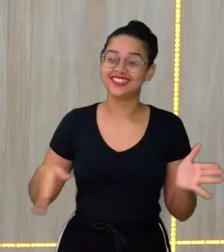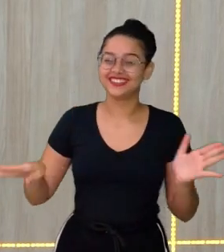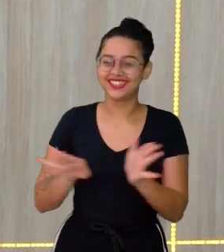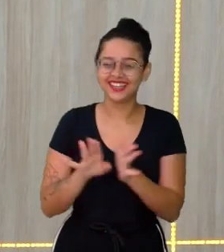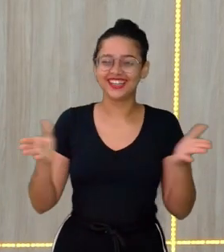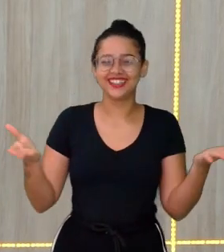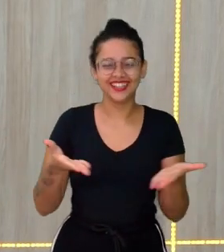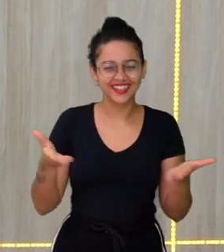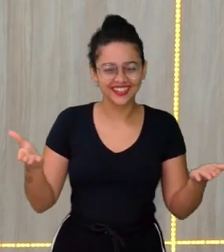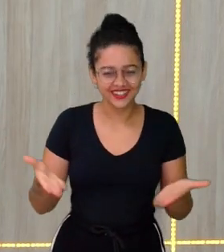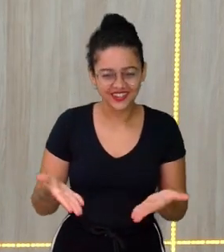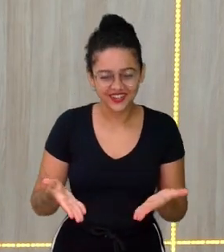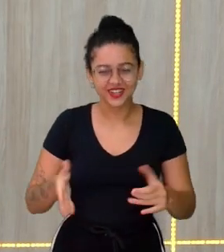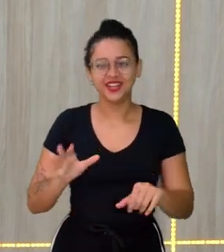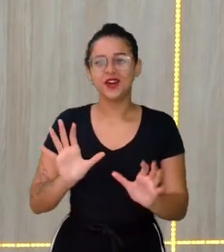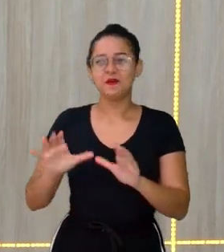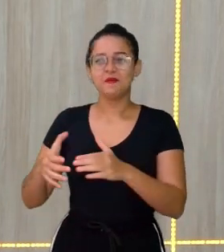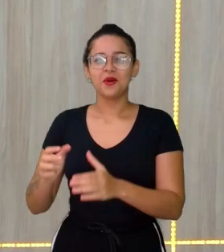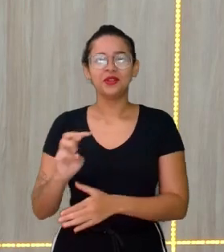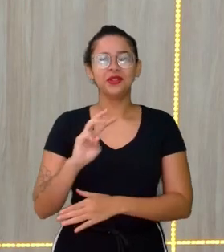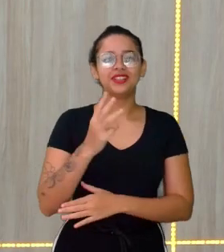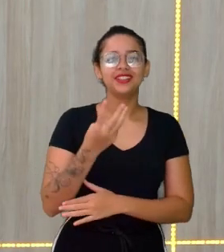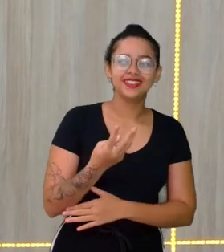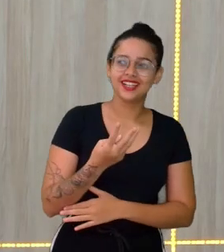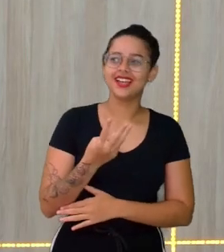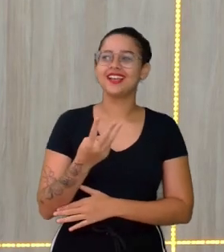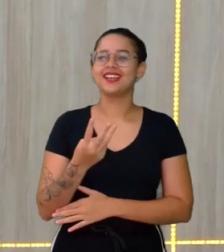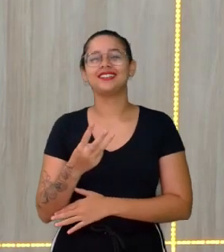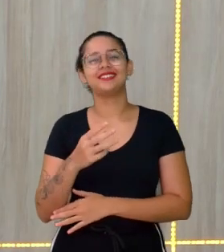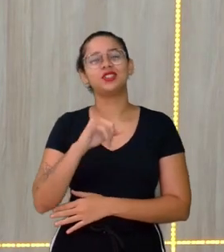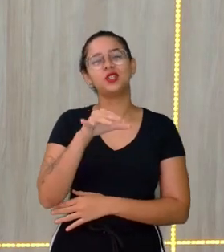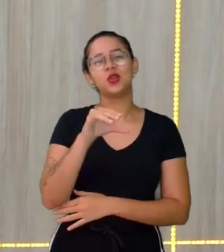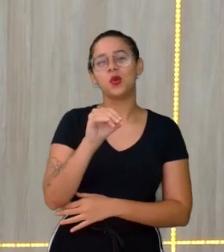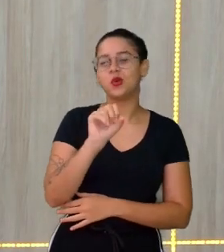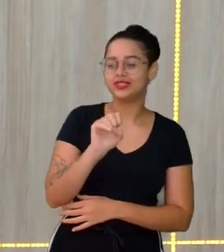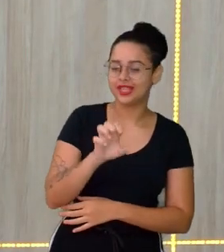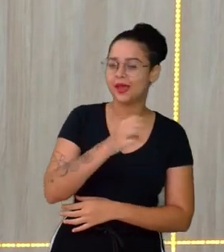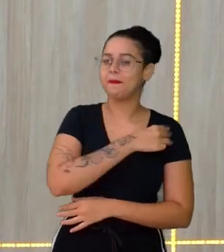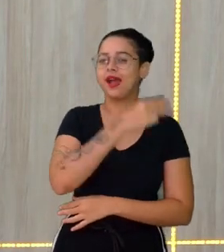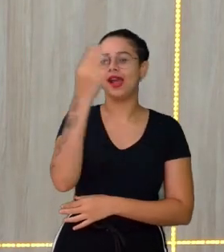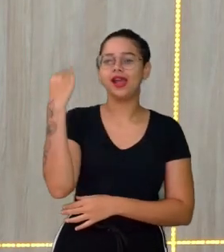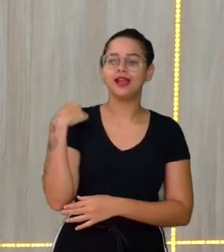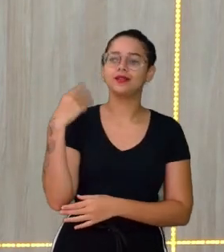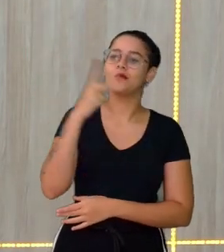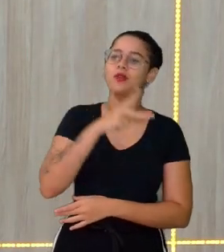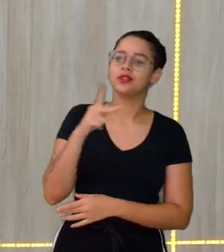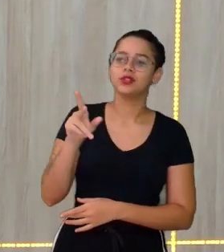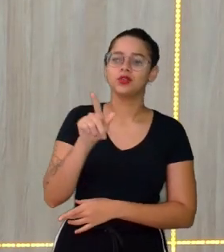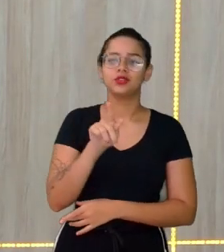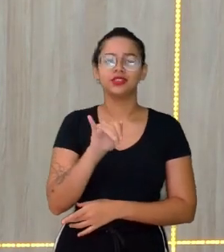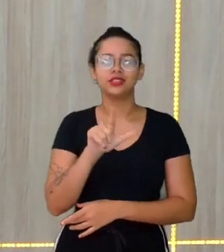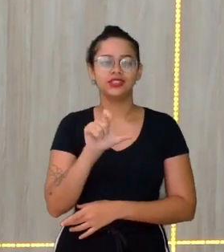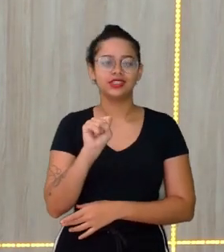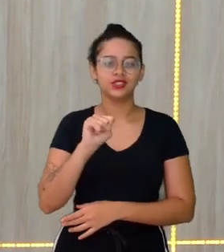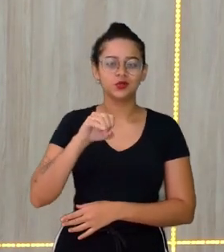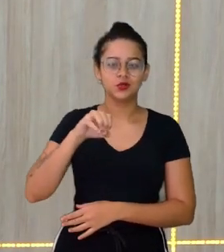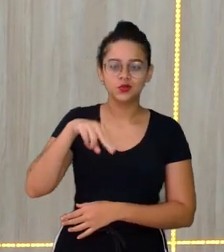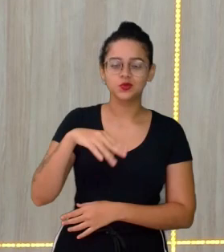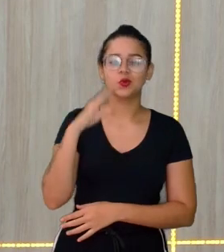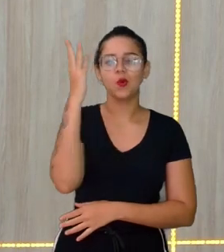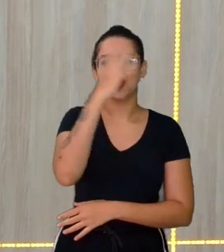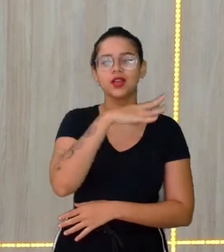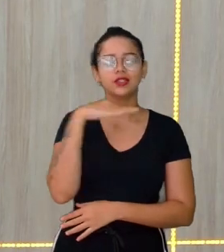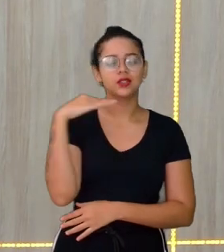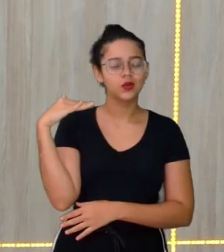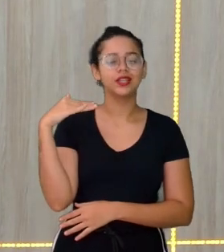agora, o módulo 3, São José Dula Maria É o professor Gilson Soares, um rapaz do rostinho